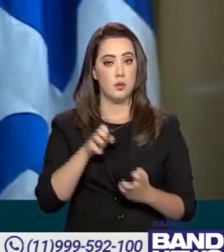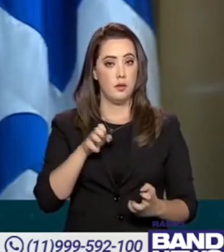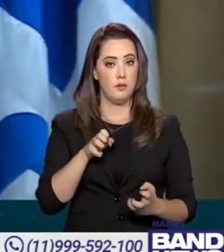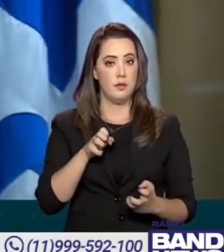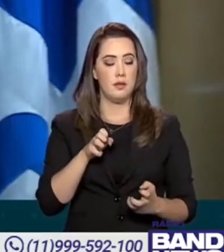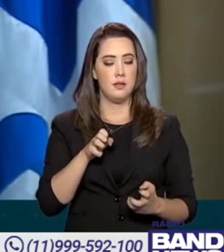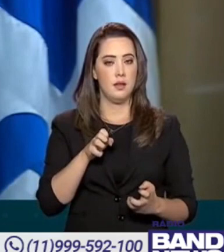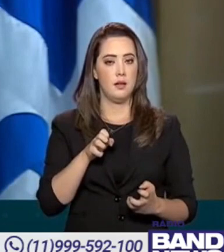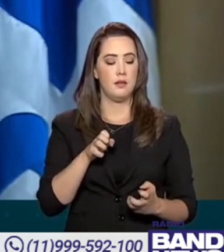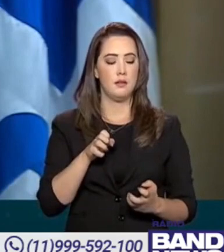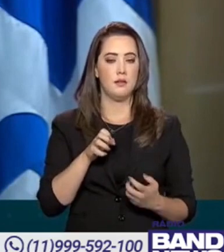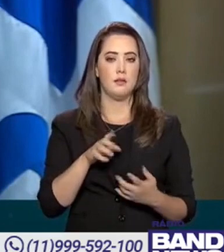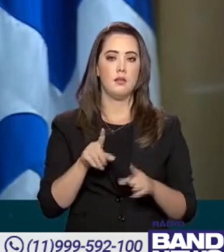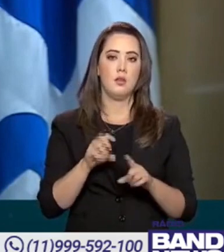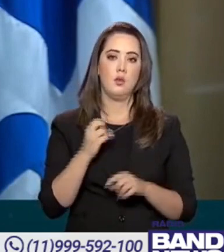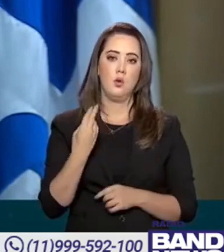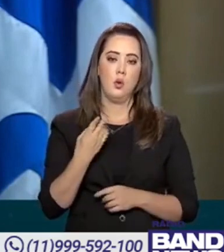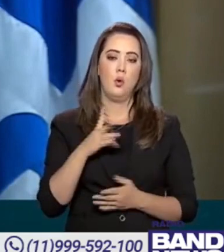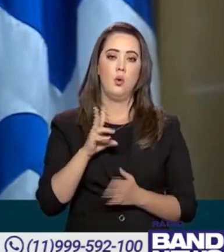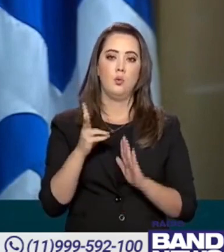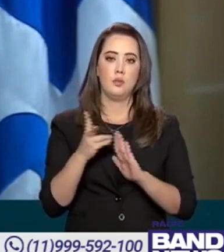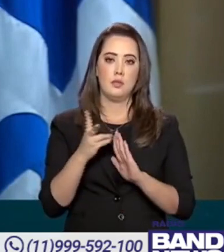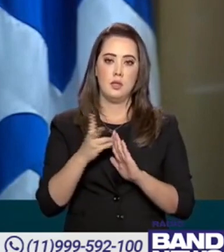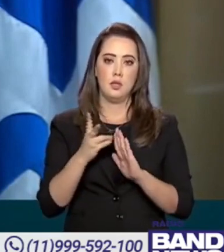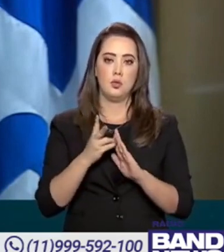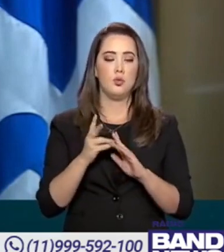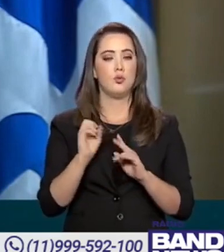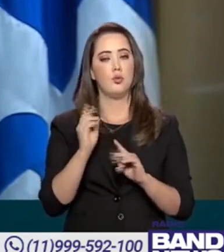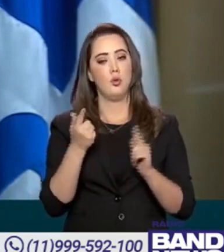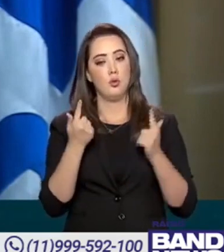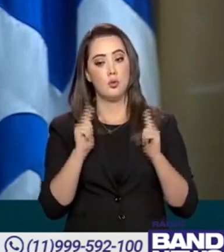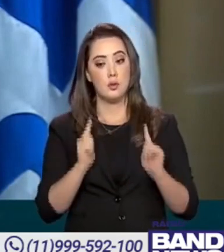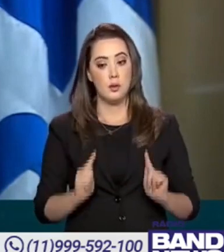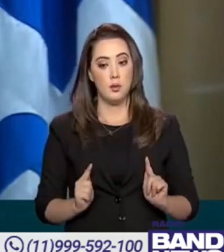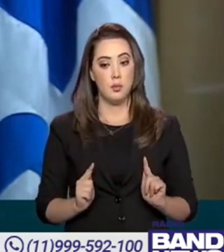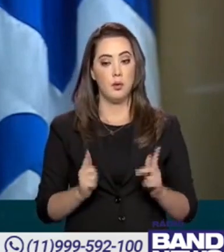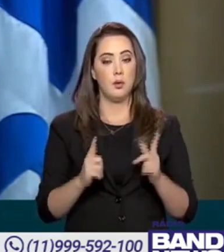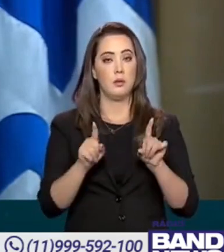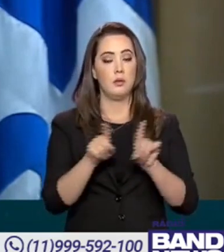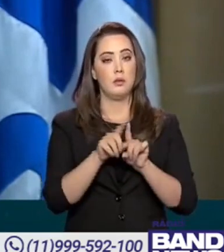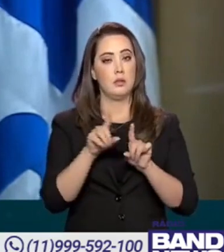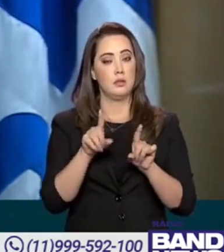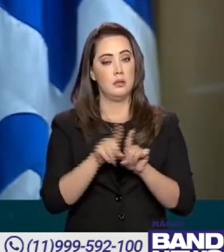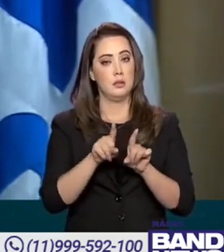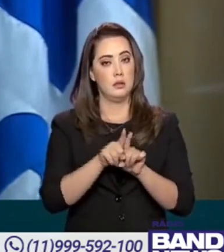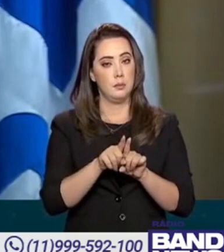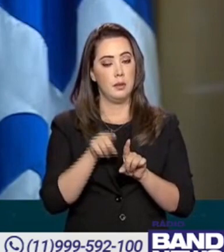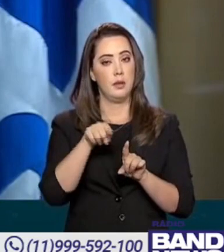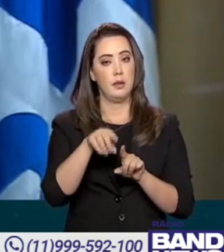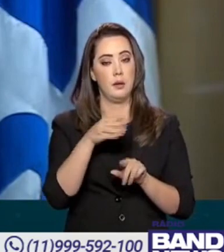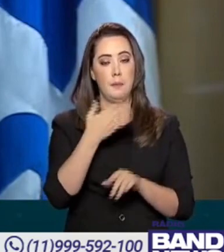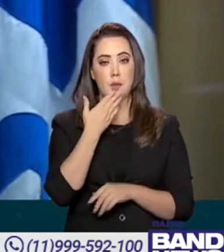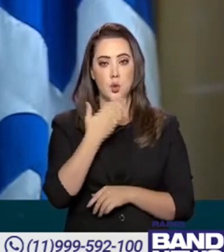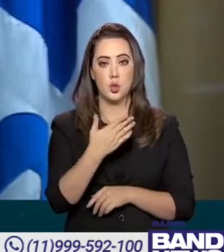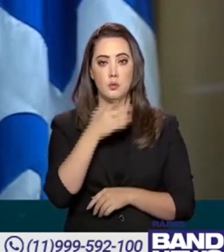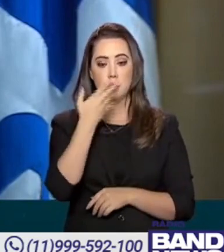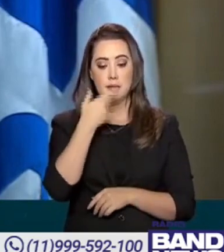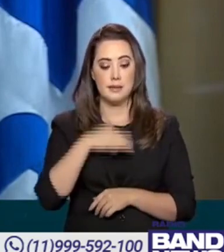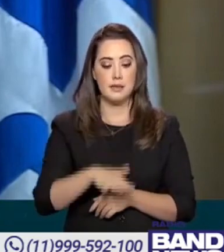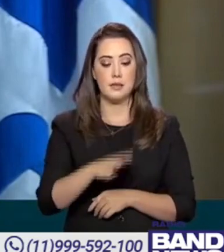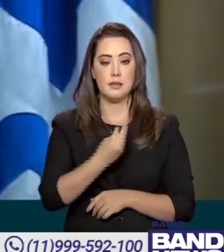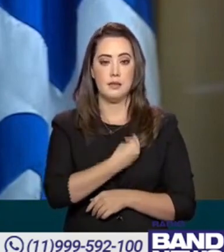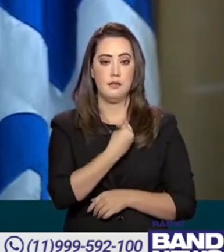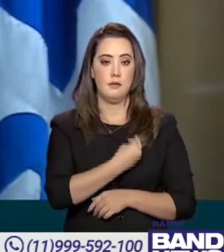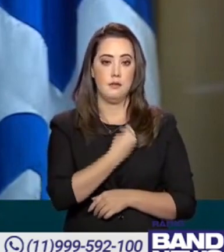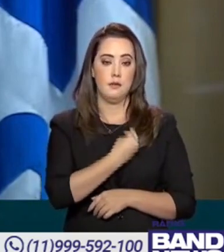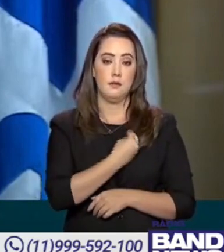deficiências permanentes, os indígenas, os quilombolas. Também recomendamos que sejam priorizadas as crianças que